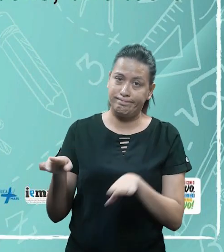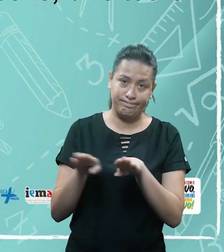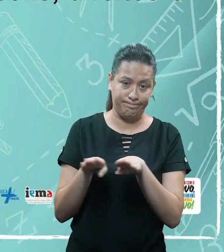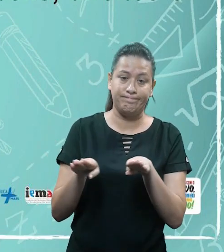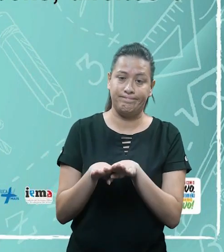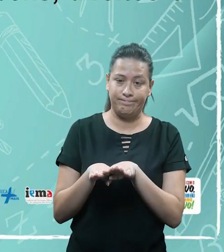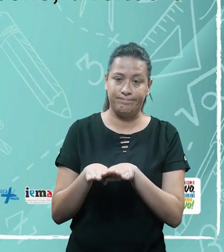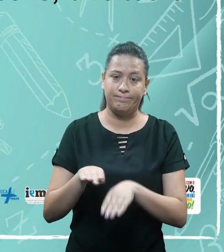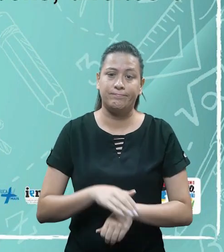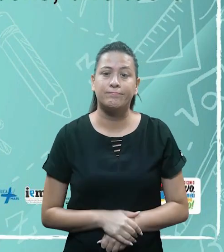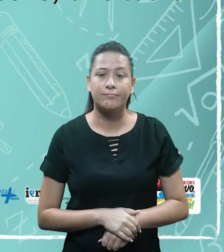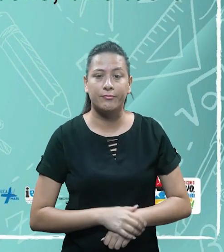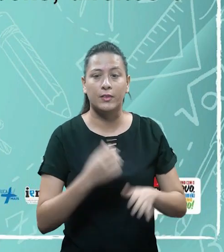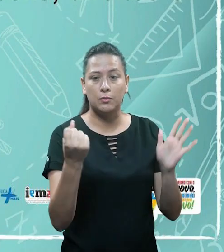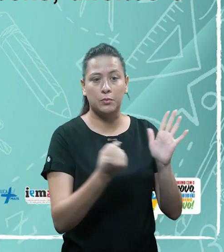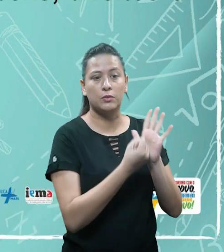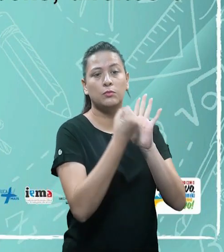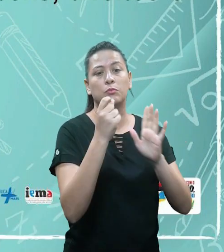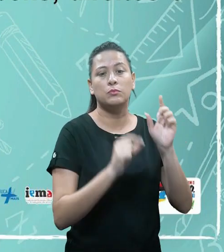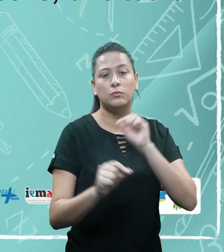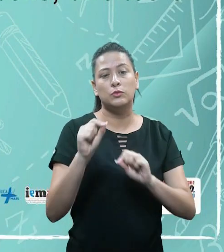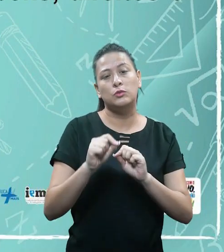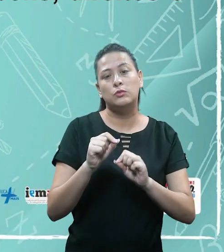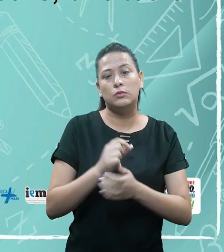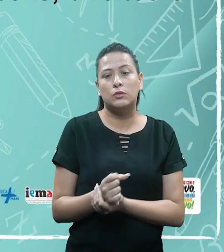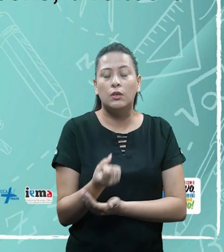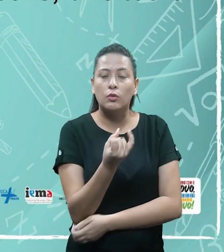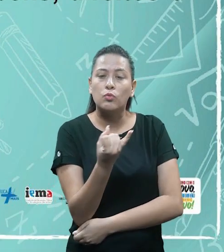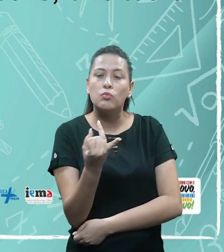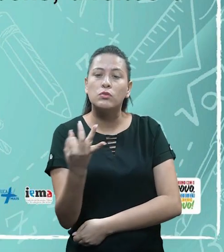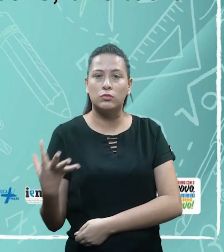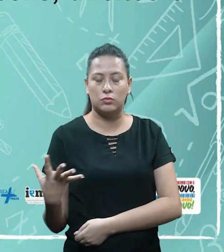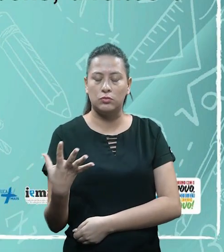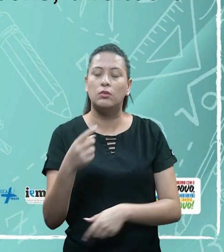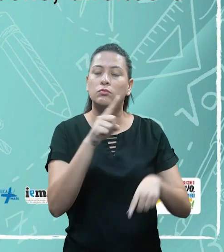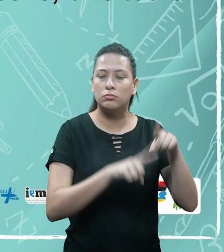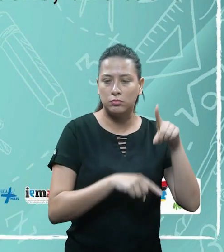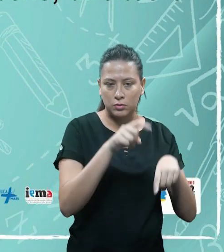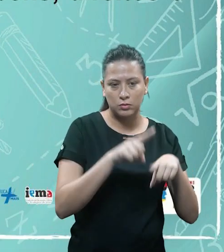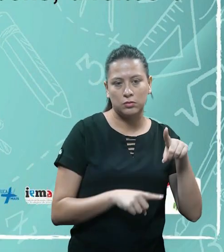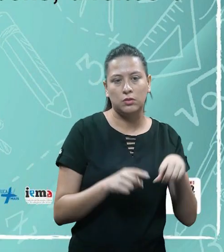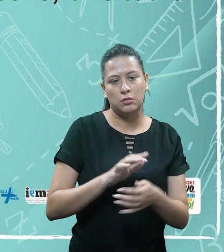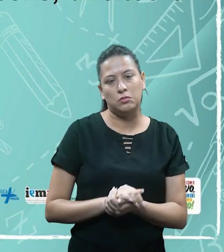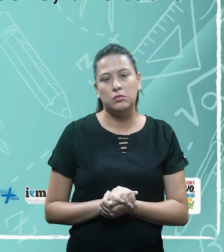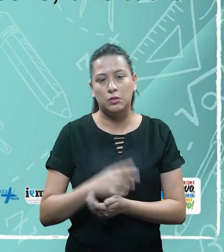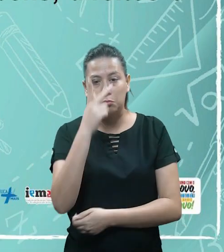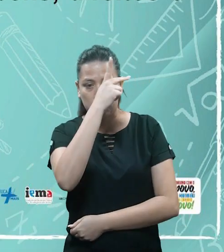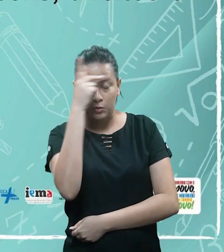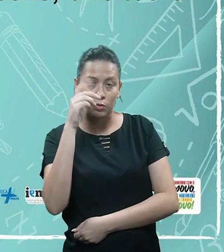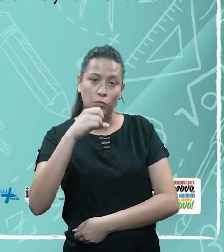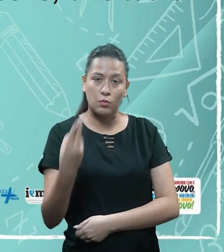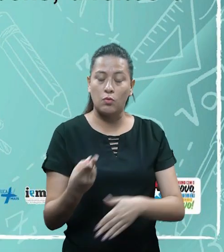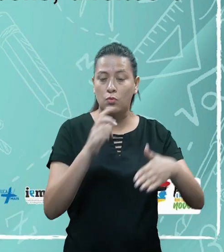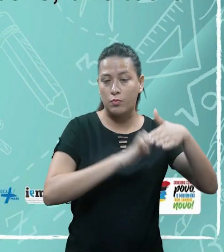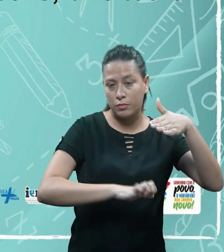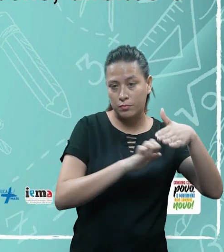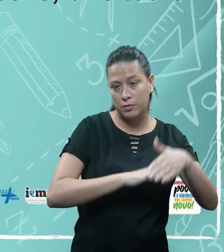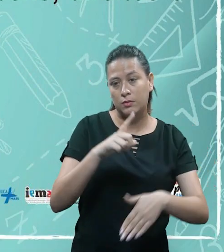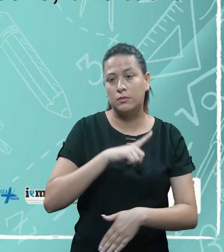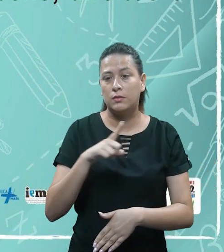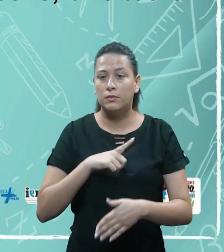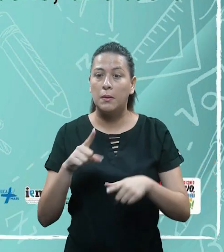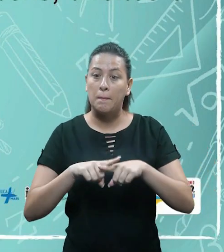O termo patrimônio, em um primeiro momento, reflete a ideia de quantidade de bens que uma pessoa ou uma empresa possui. Porém,